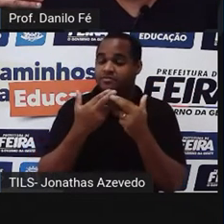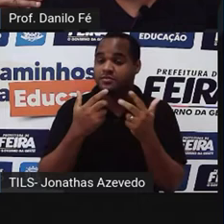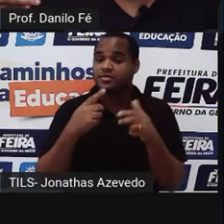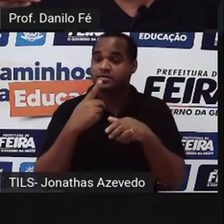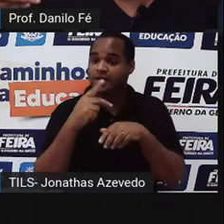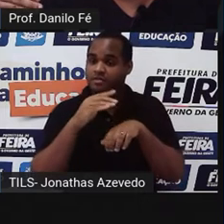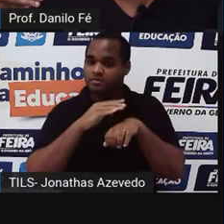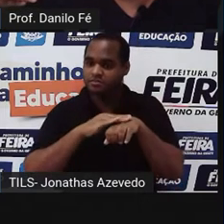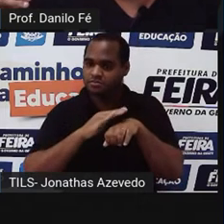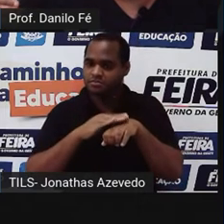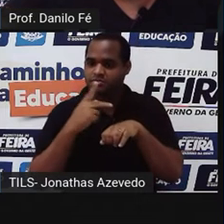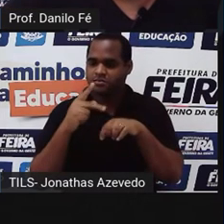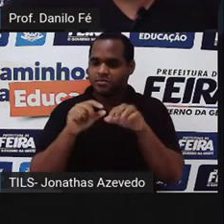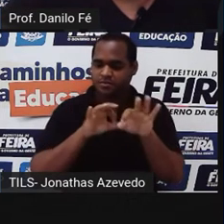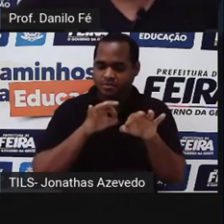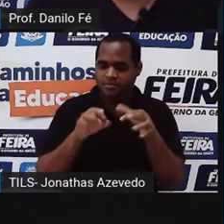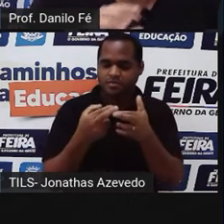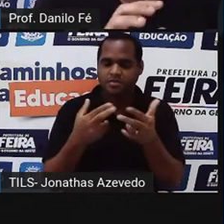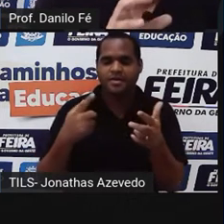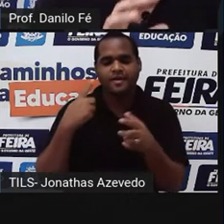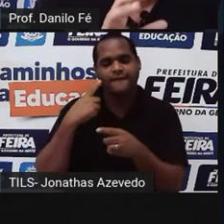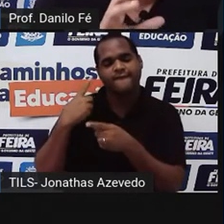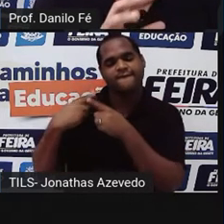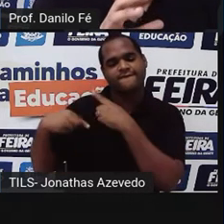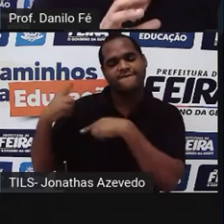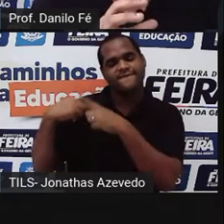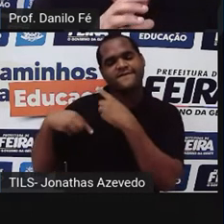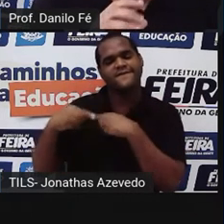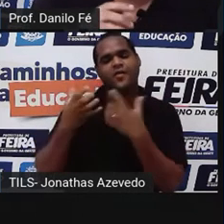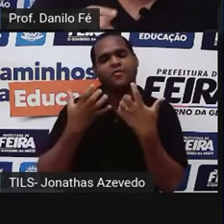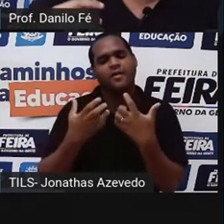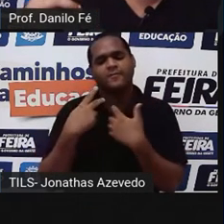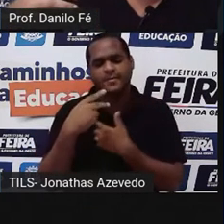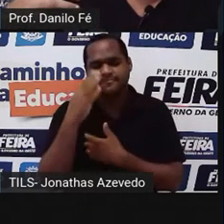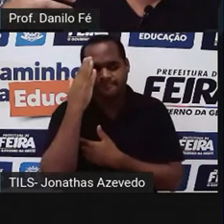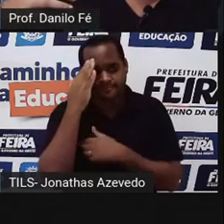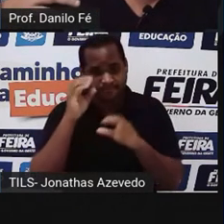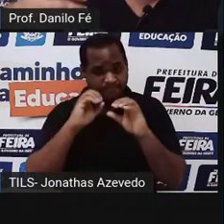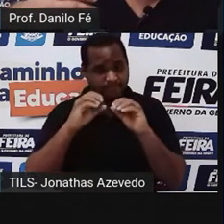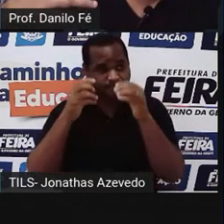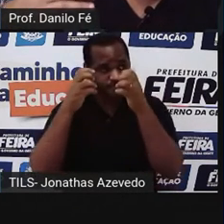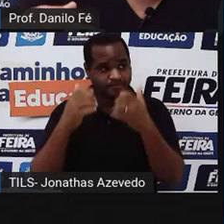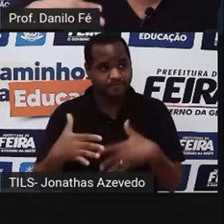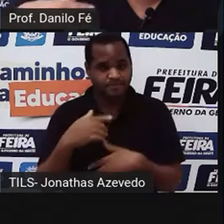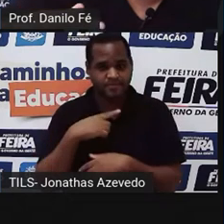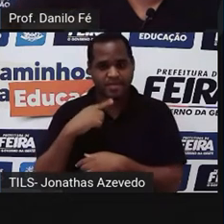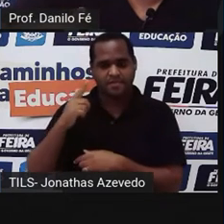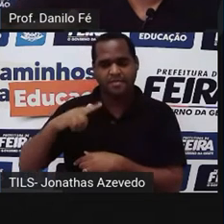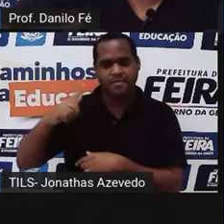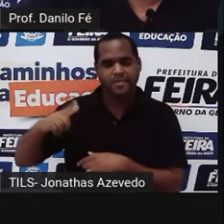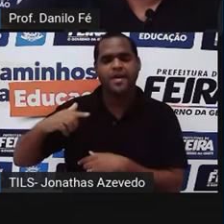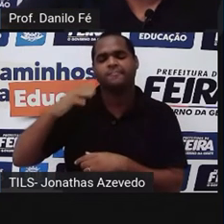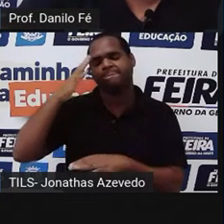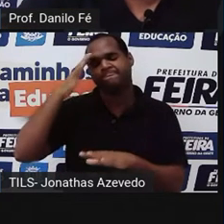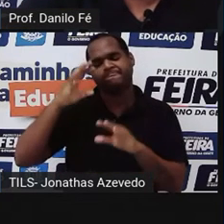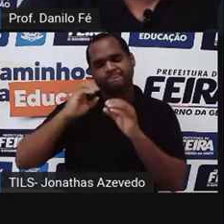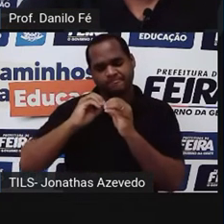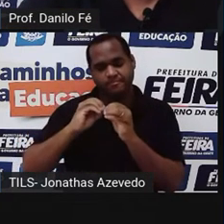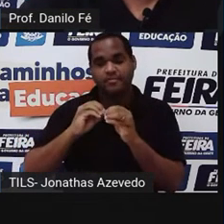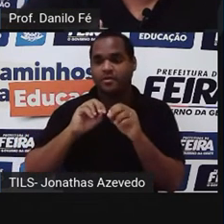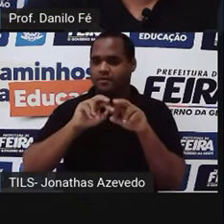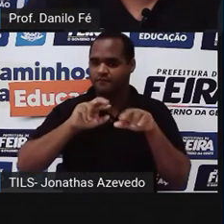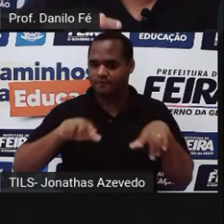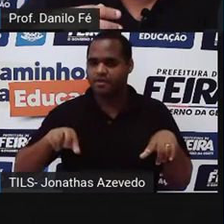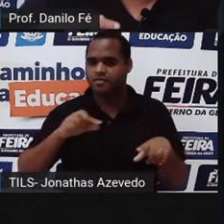revogando... É isso que eu quero que vocês entendam. Bem mais do que decorar os atos,